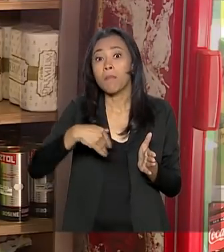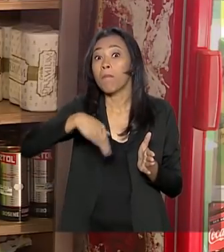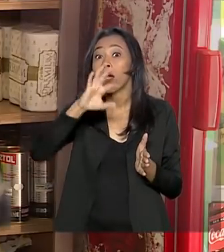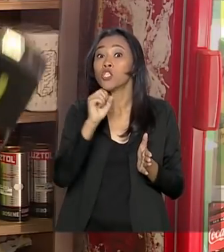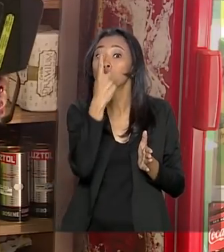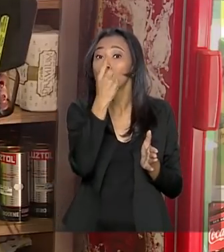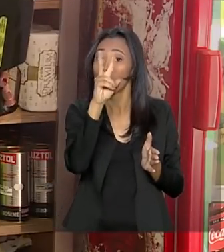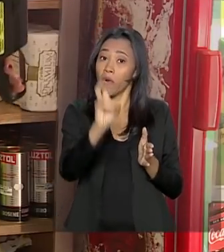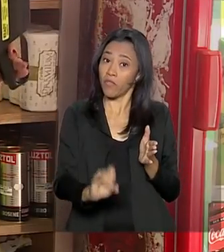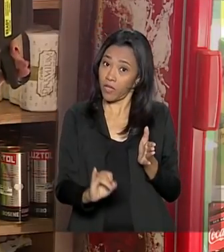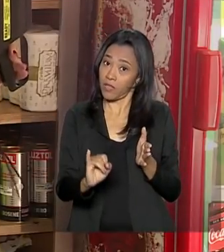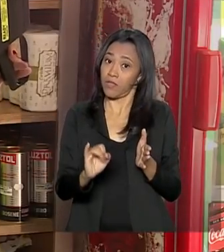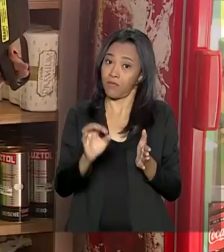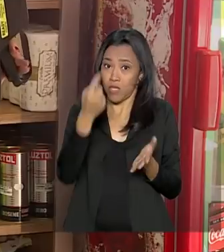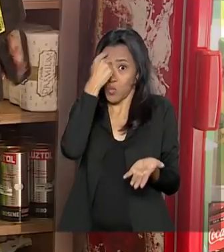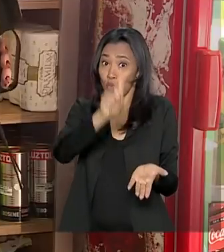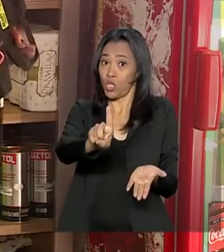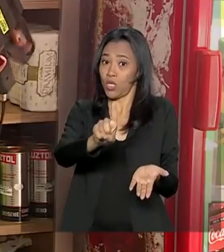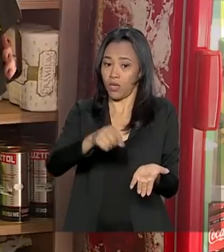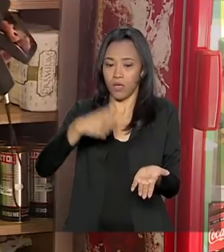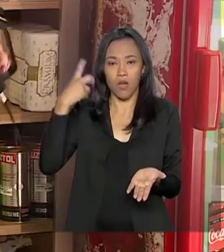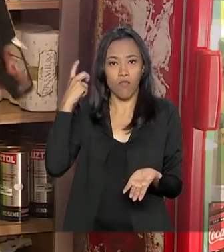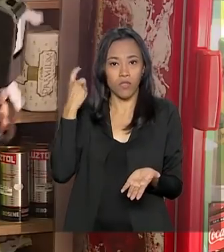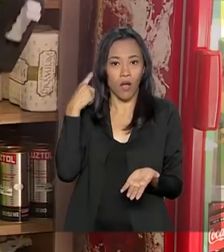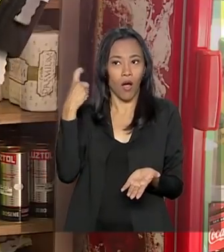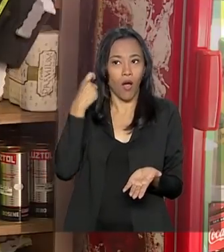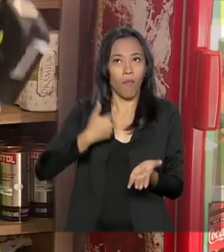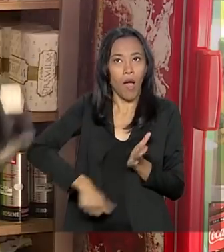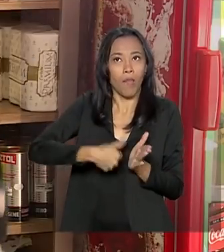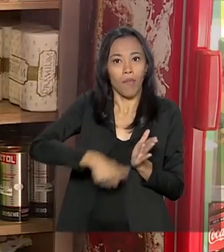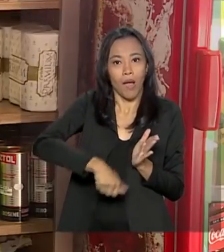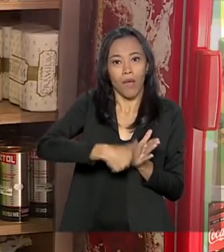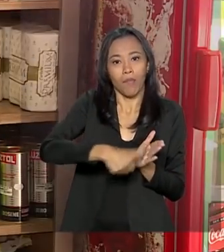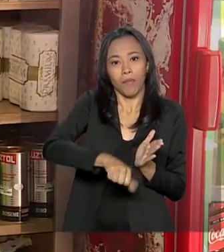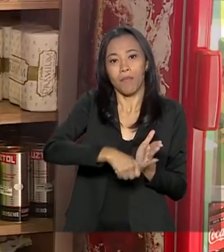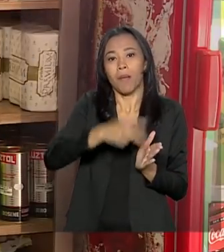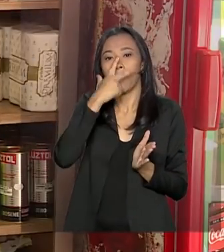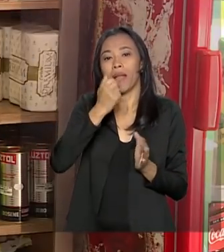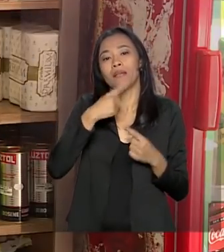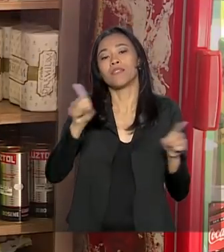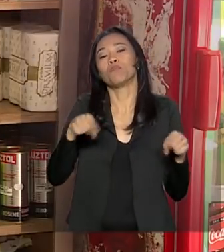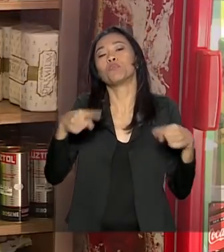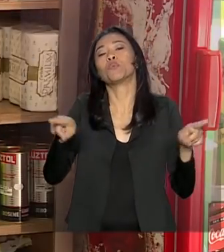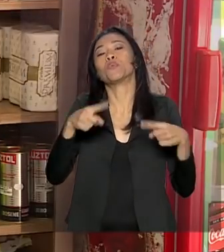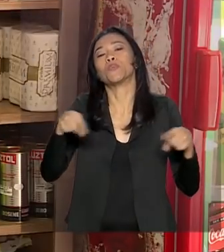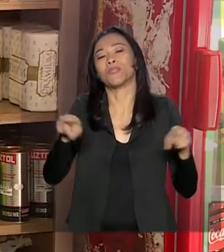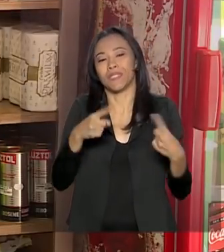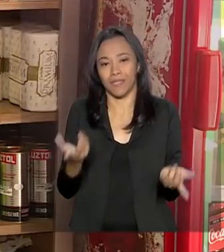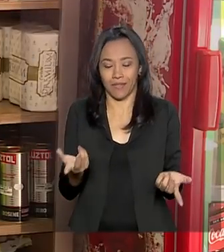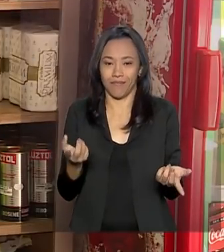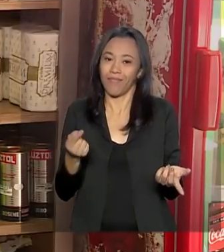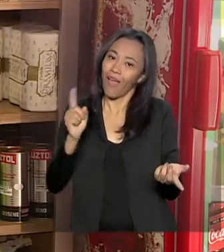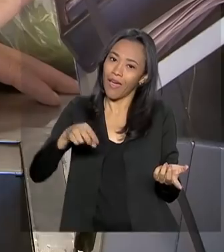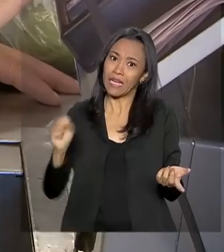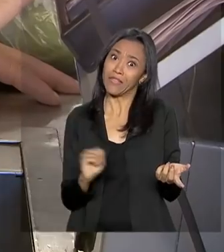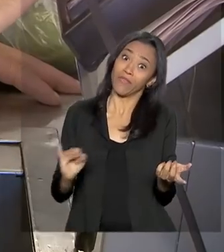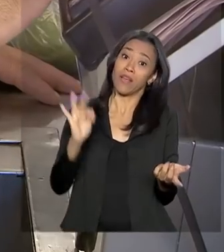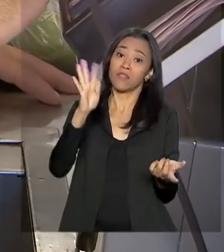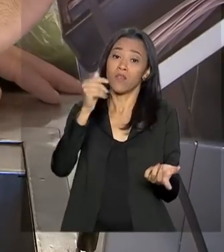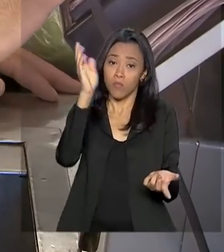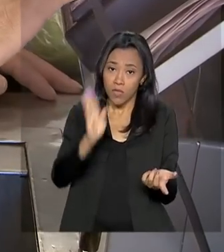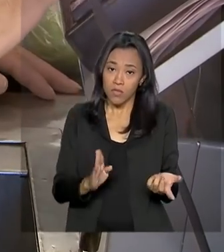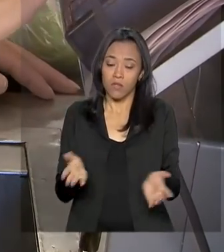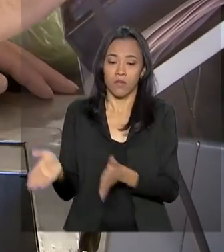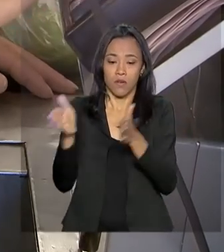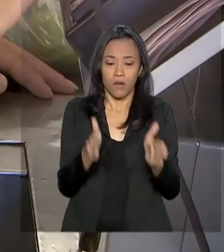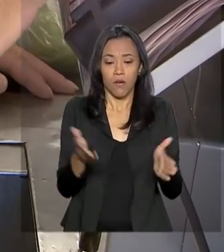ao dia. E o barulhinho dela trabalhando virou trilha sonora da época da hiperinflação no Brasil. Se hoje